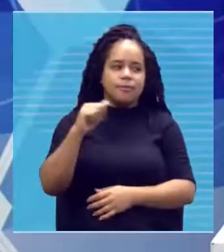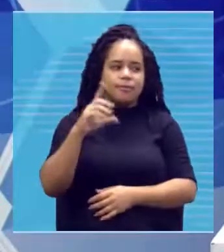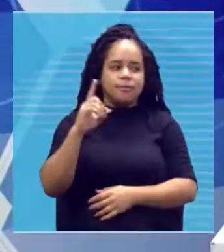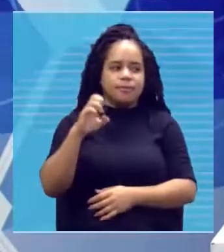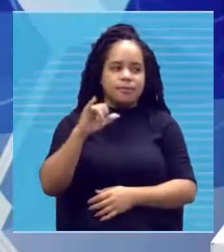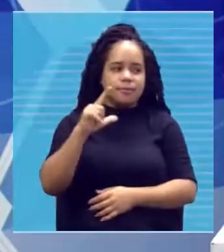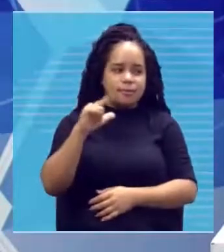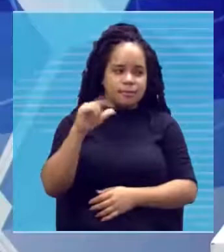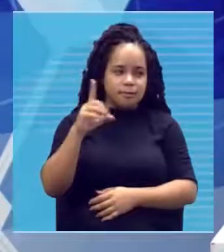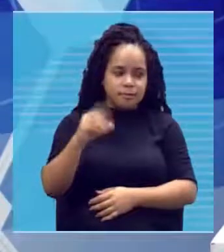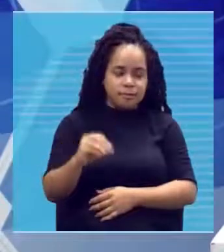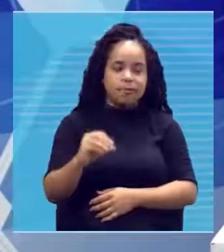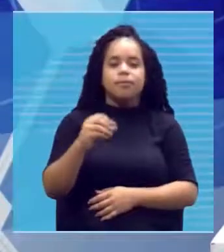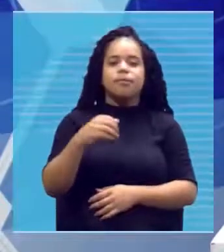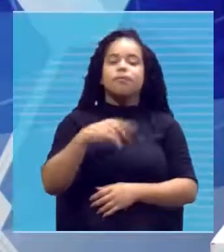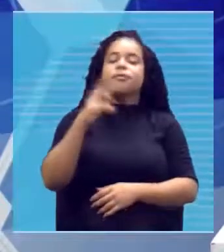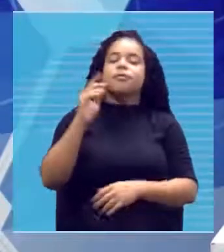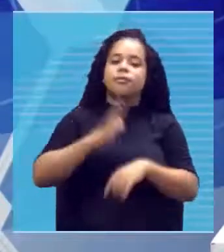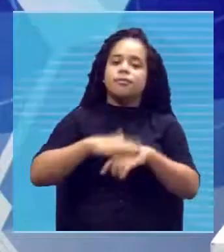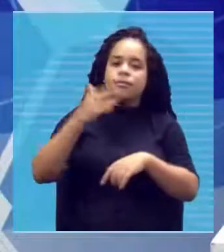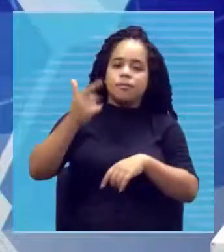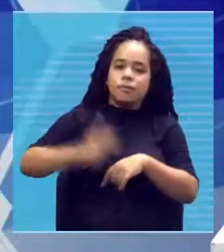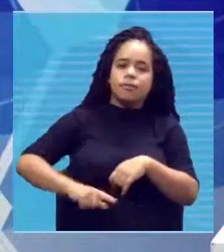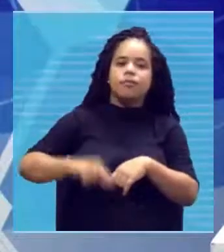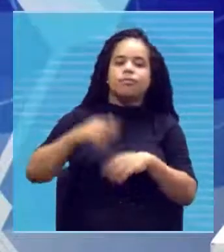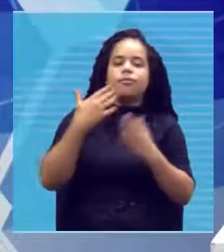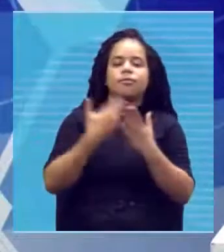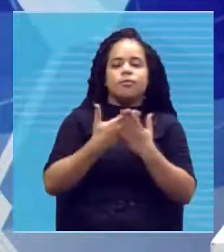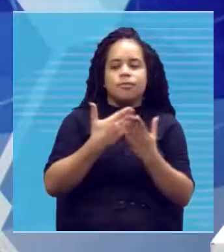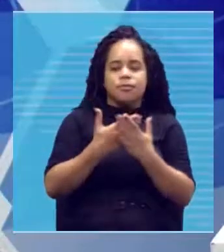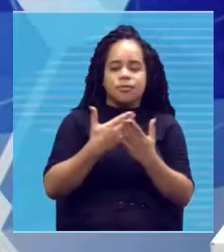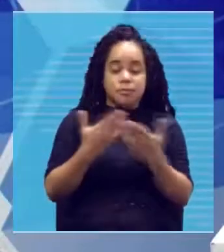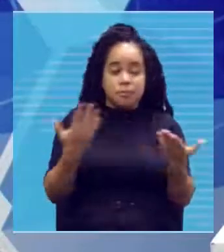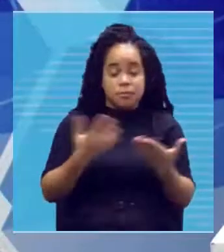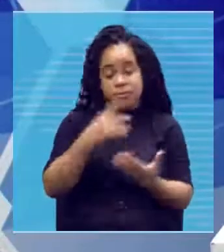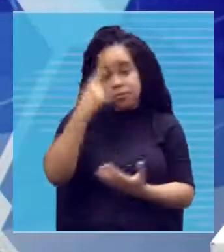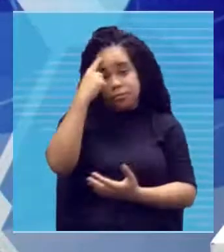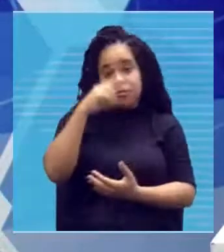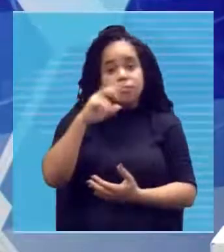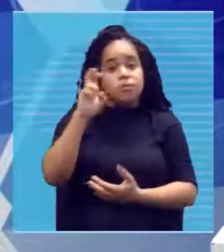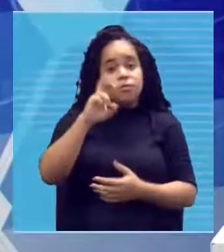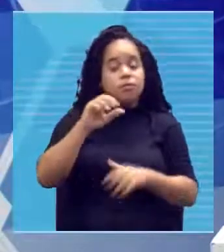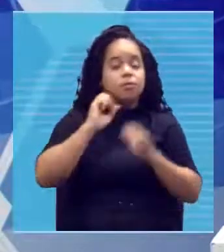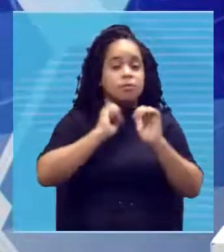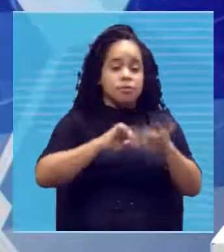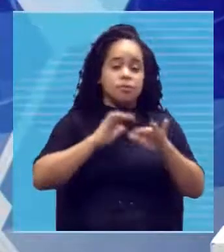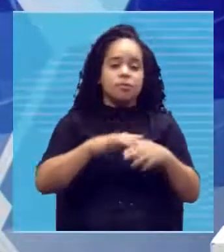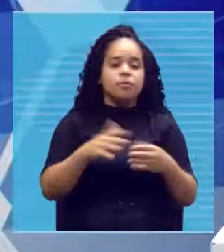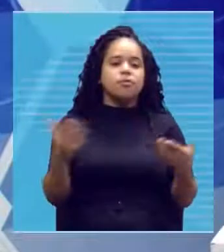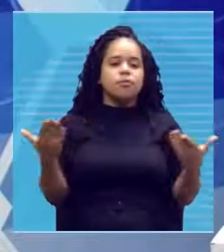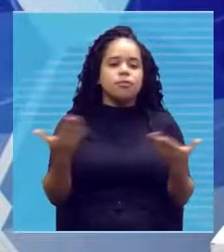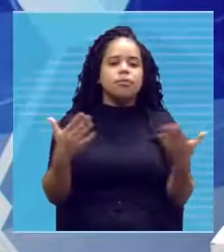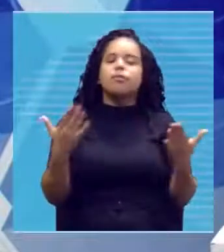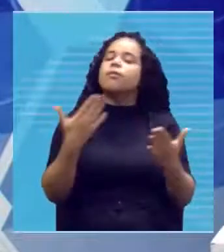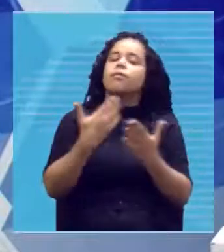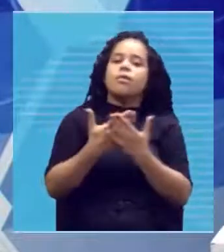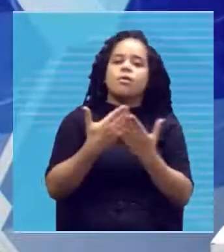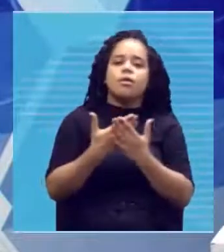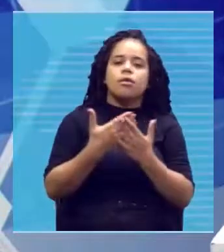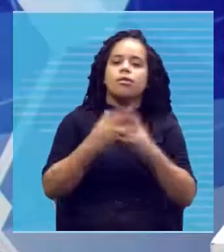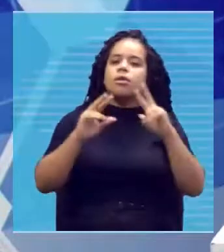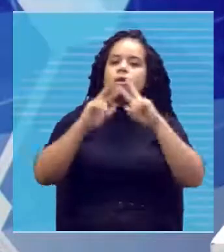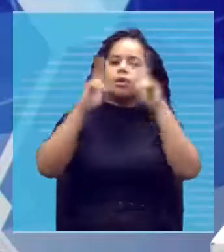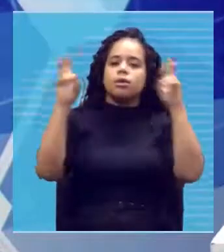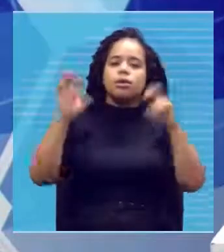hoje para mais uma aula, hoje segunda-feira 5 de setembro e a nossa aula de hoje é sobre uma